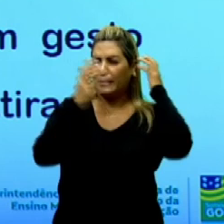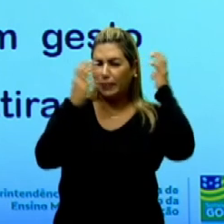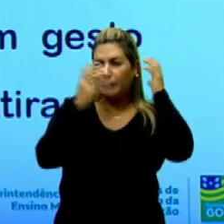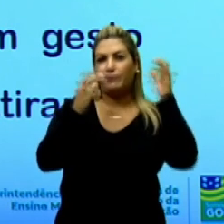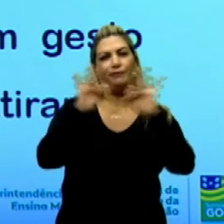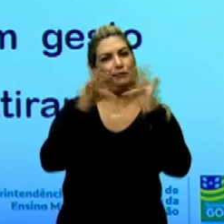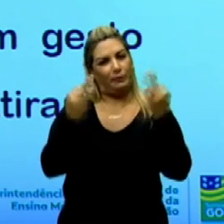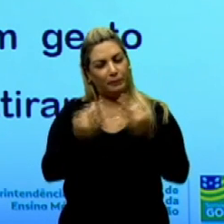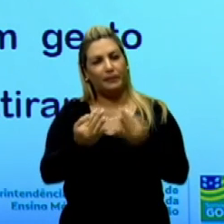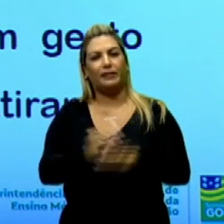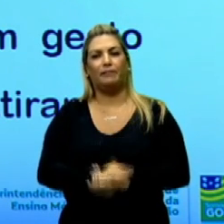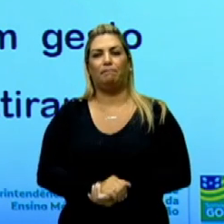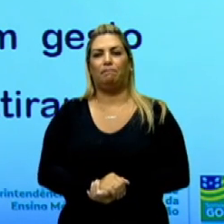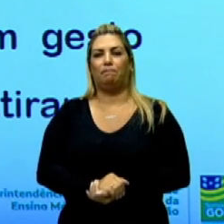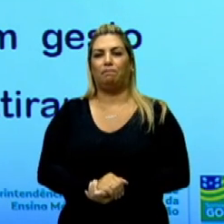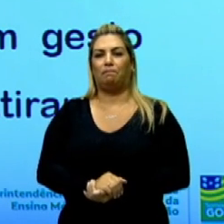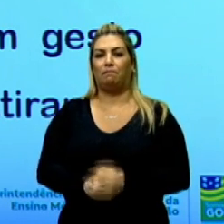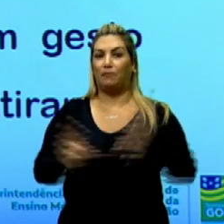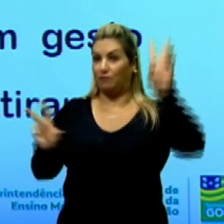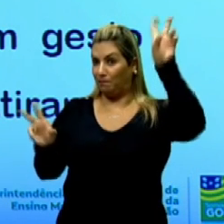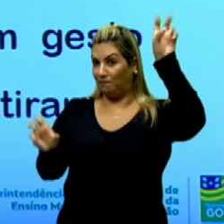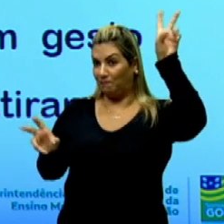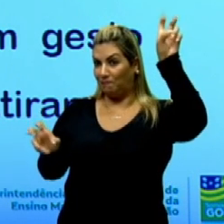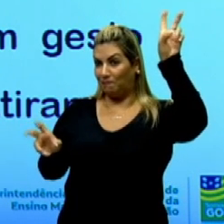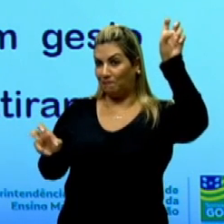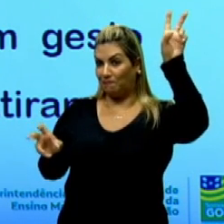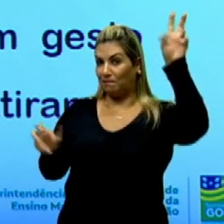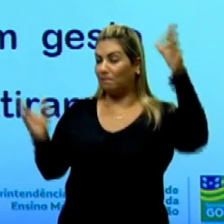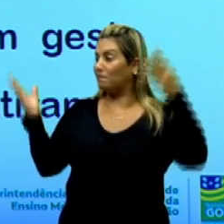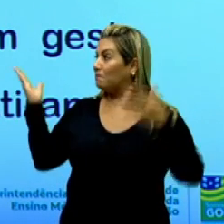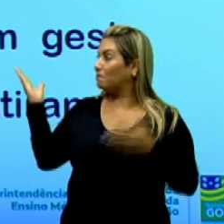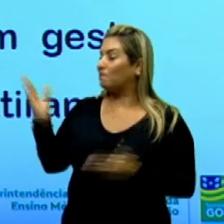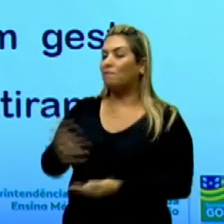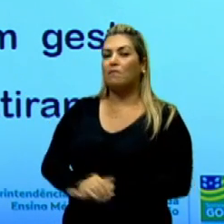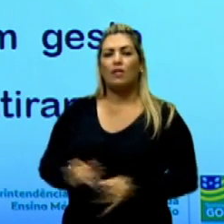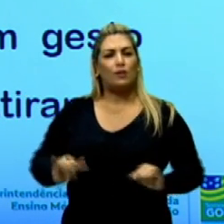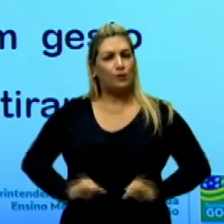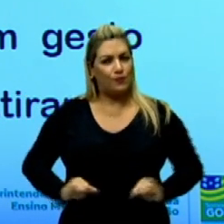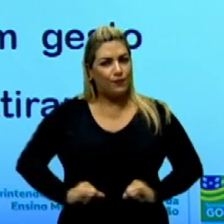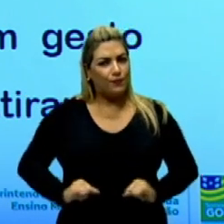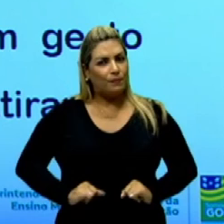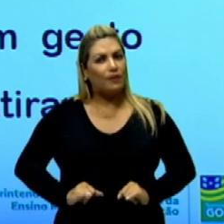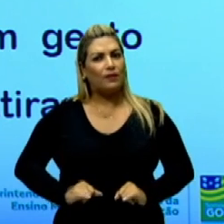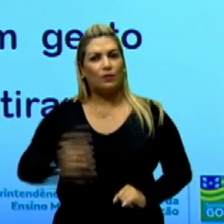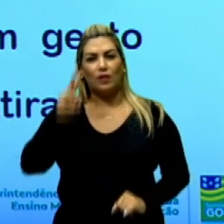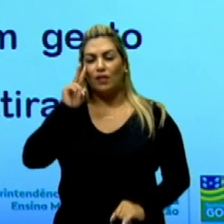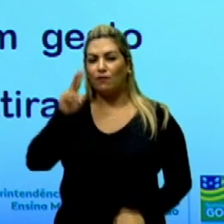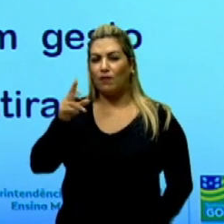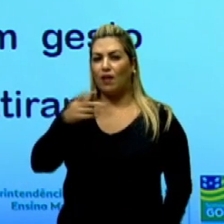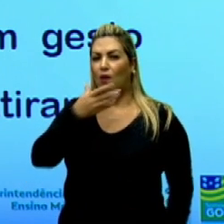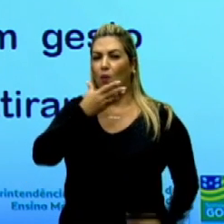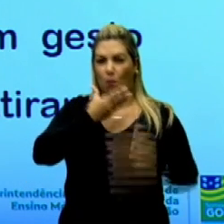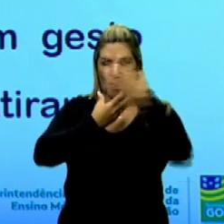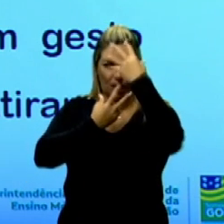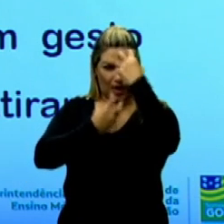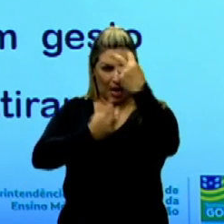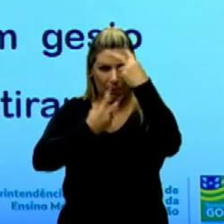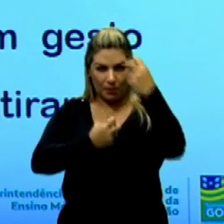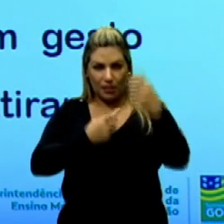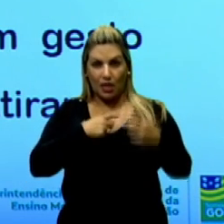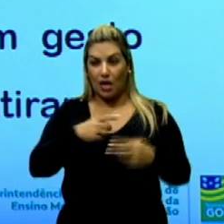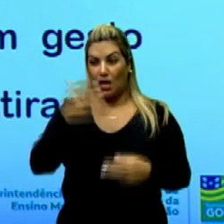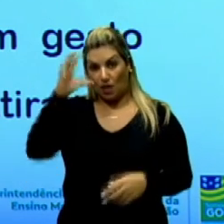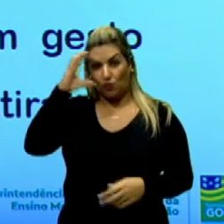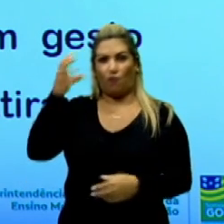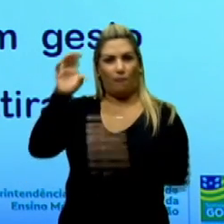Então, vamos aqui a esse fragmento, para vocês entenderem. Então, nesse sofrimento, o Chico Bento, ele vê uma cabra, e ele resolve, então, matar